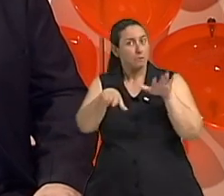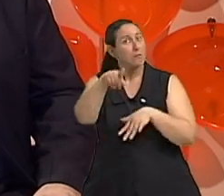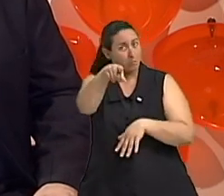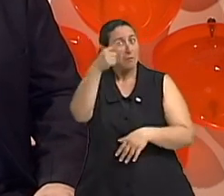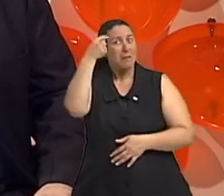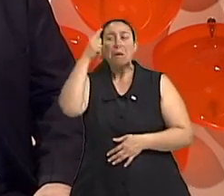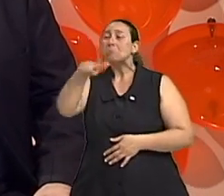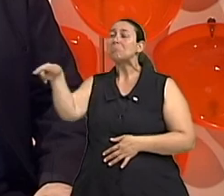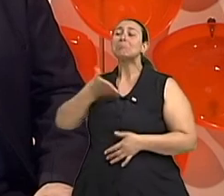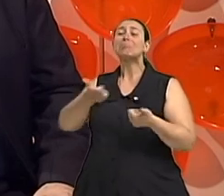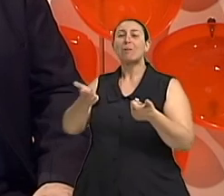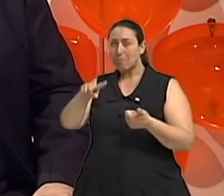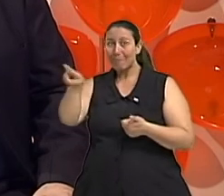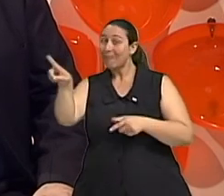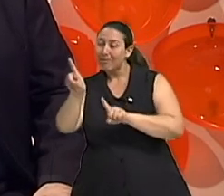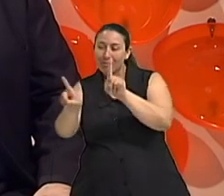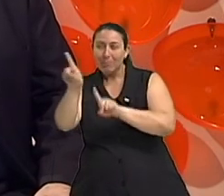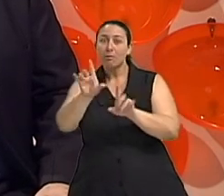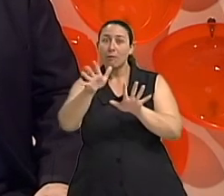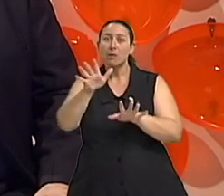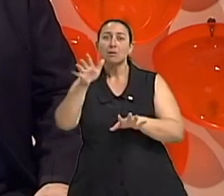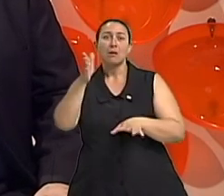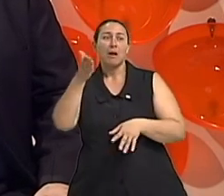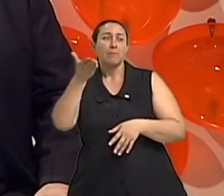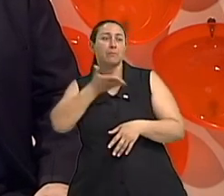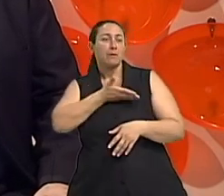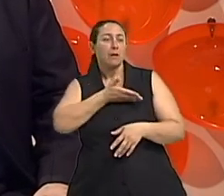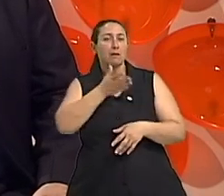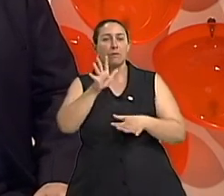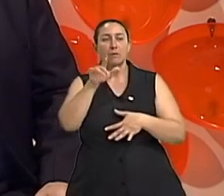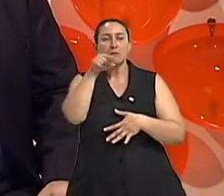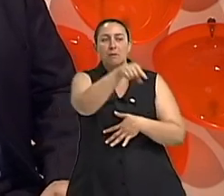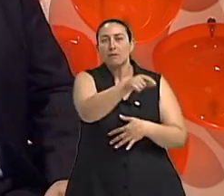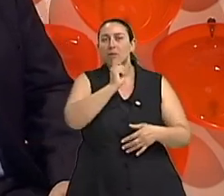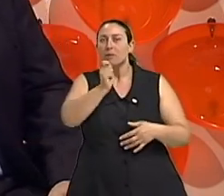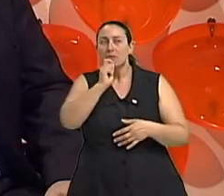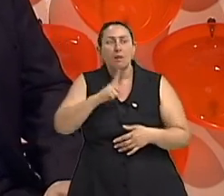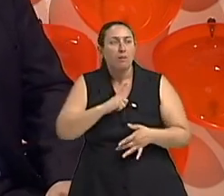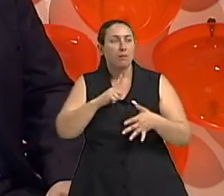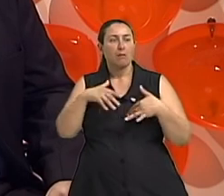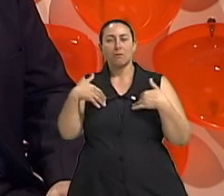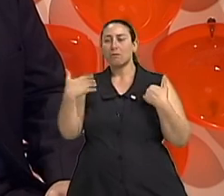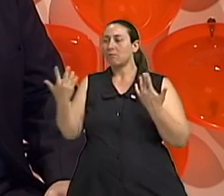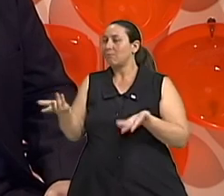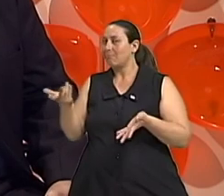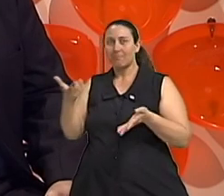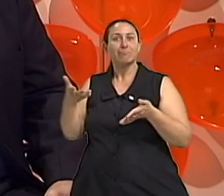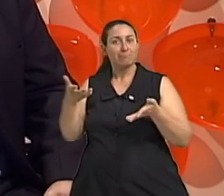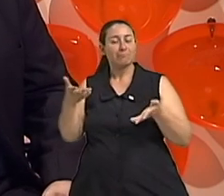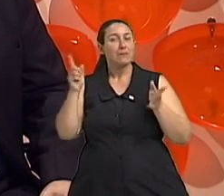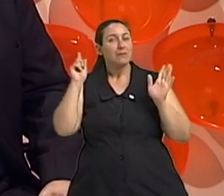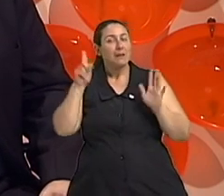tenham esse problema. Talvez a senhora tenha, mas a reserva em relação a esse aspecto